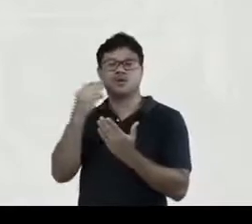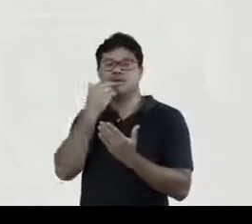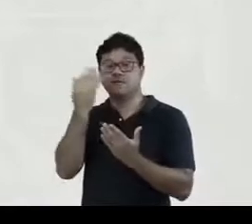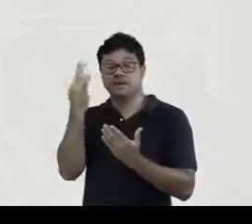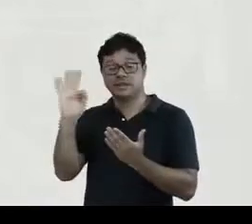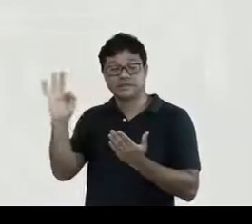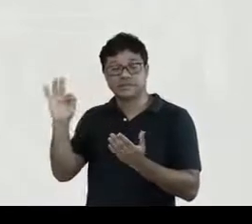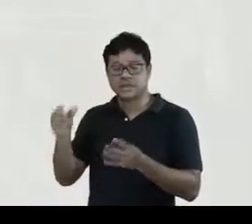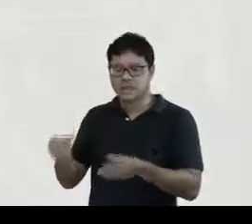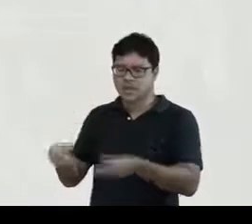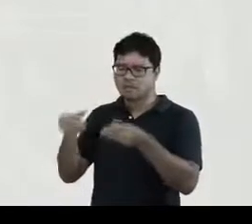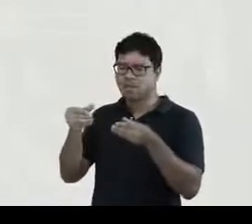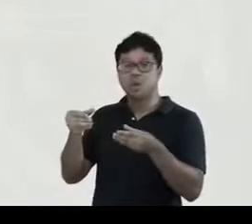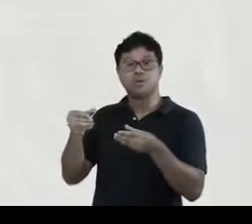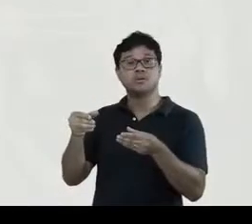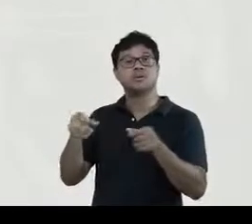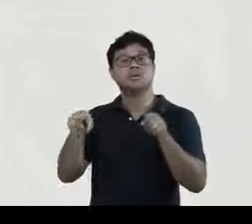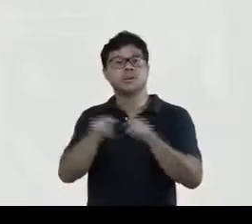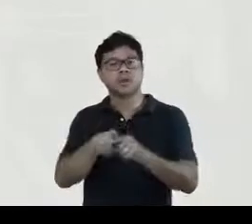edição de 1455,